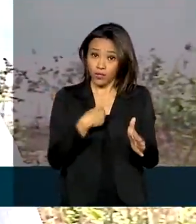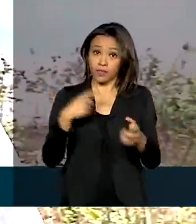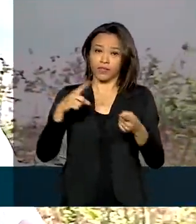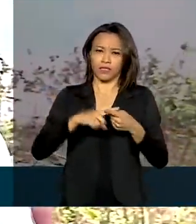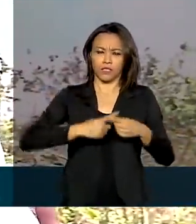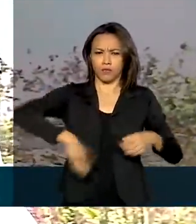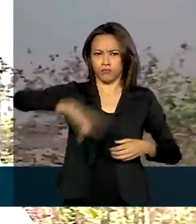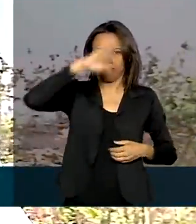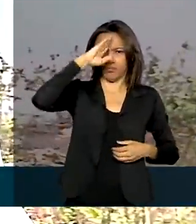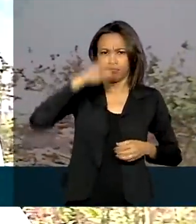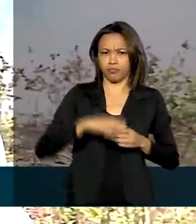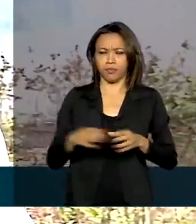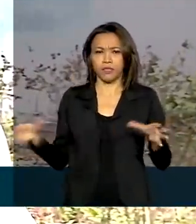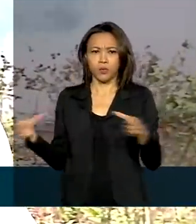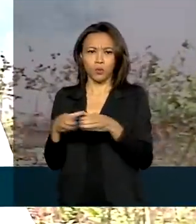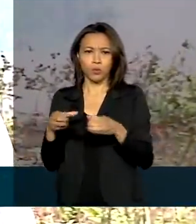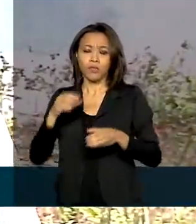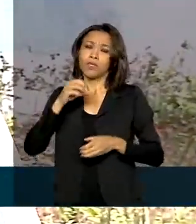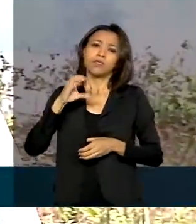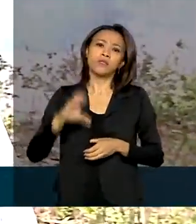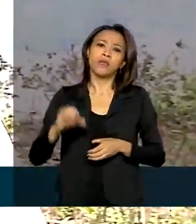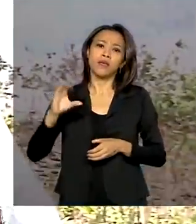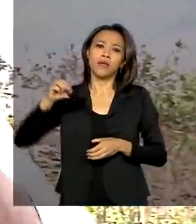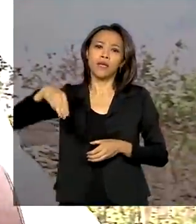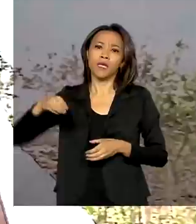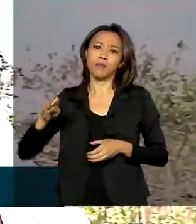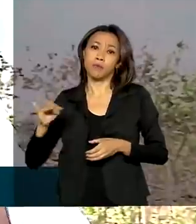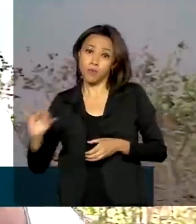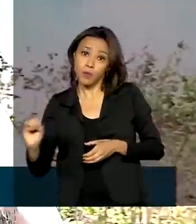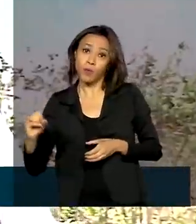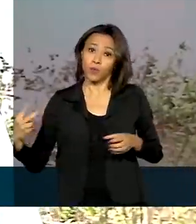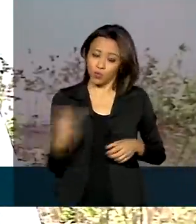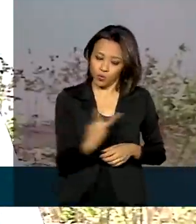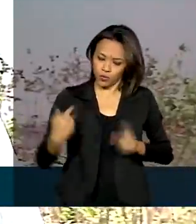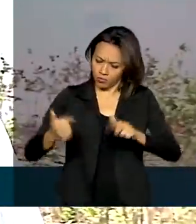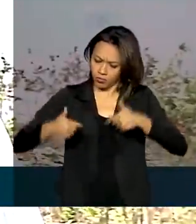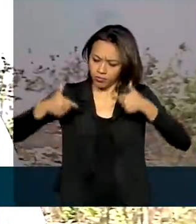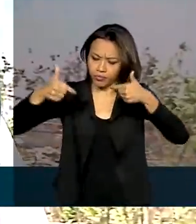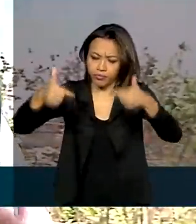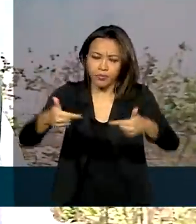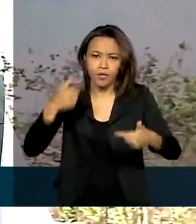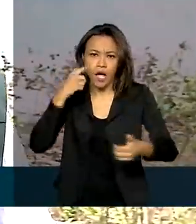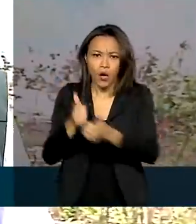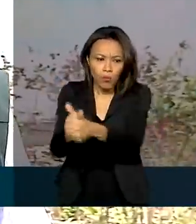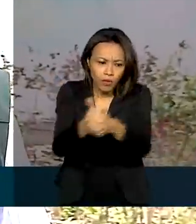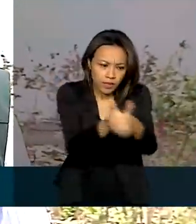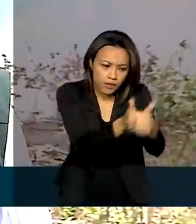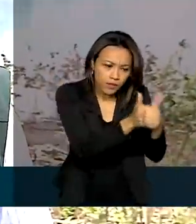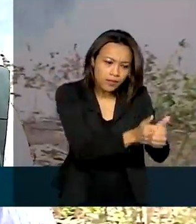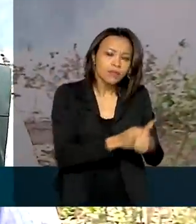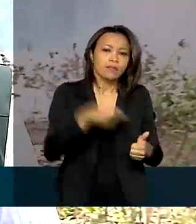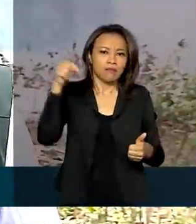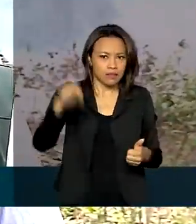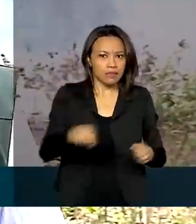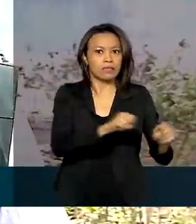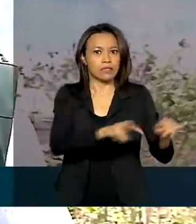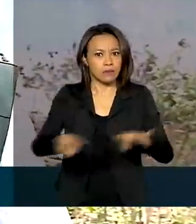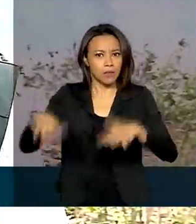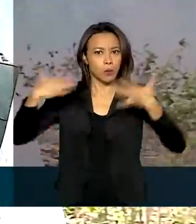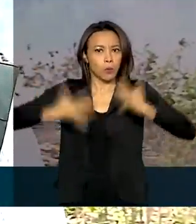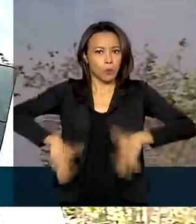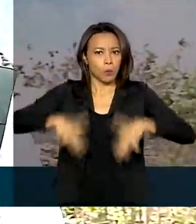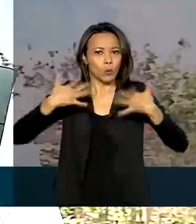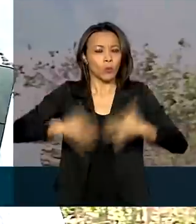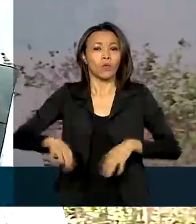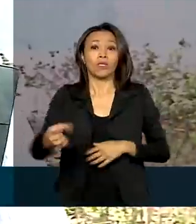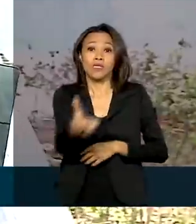a tropa nossa de Preve Fogo, tanto do Ibama quanto do ICMBio, que foi aumentada ainda mais esta semana. São seis